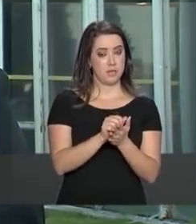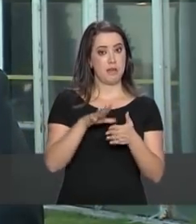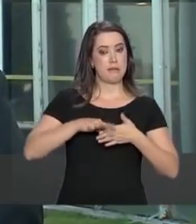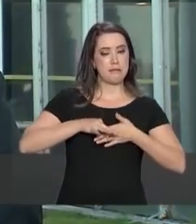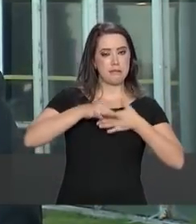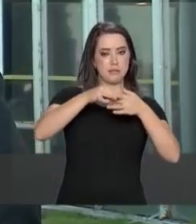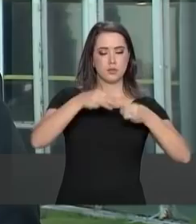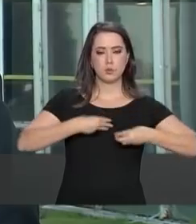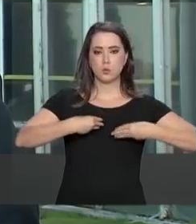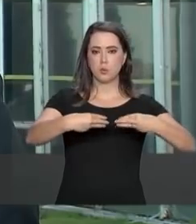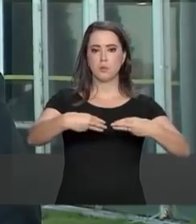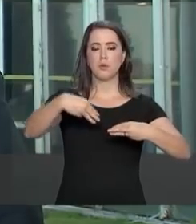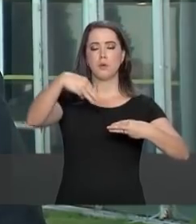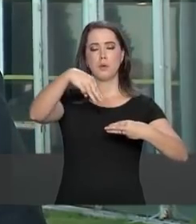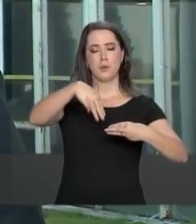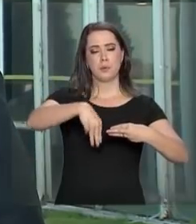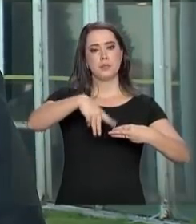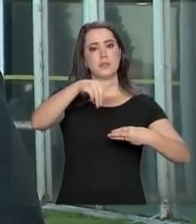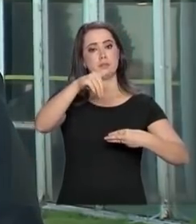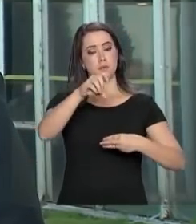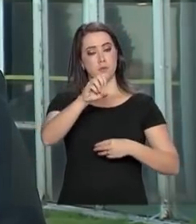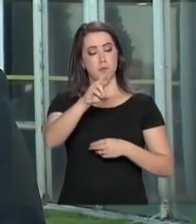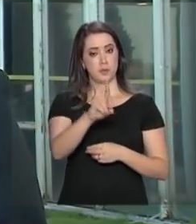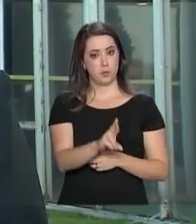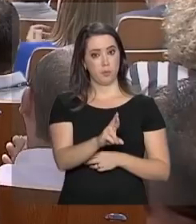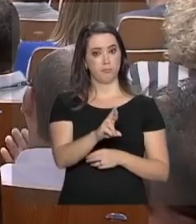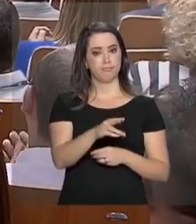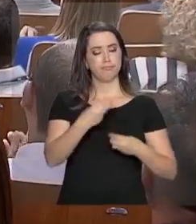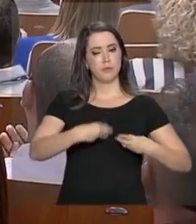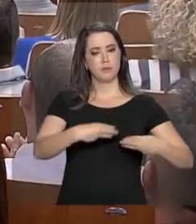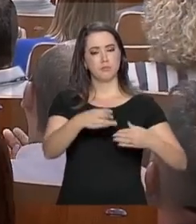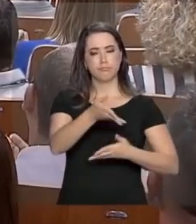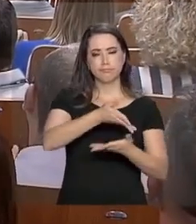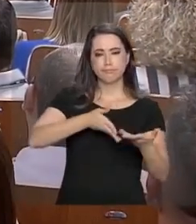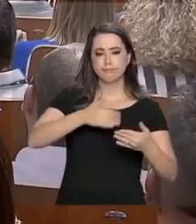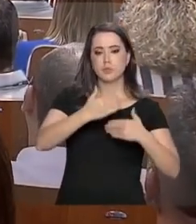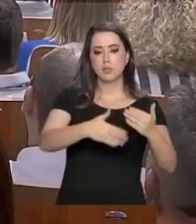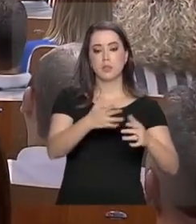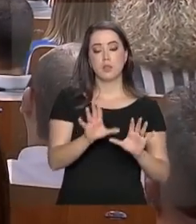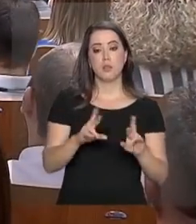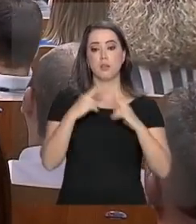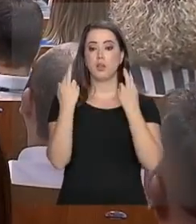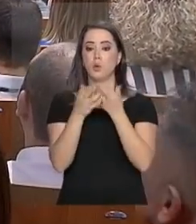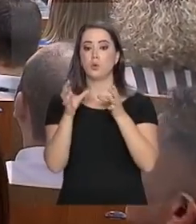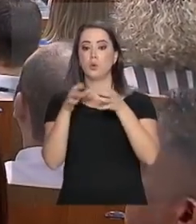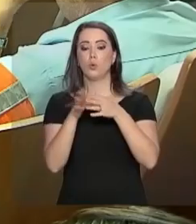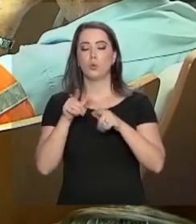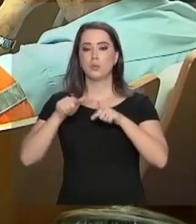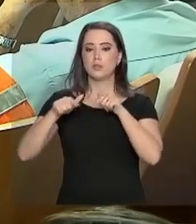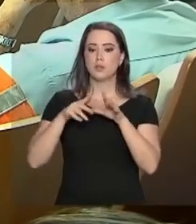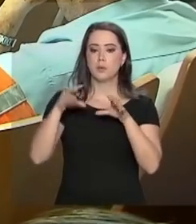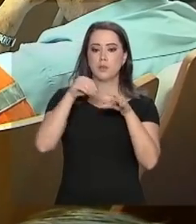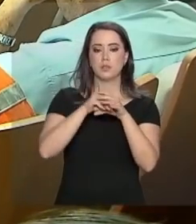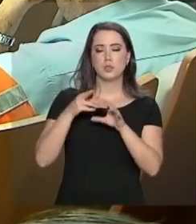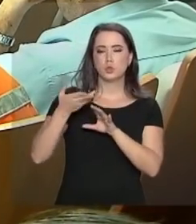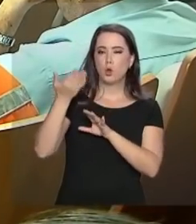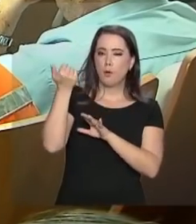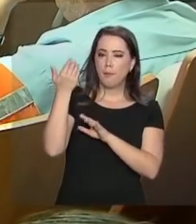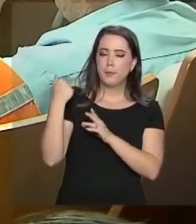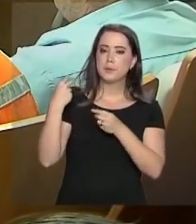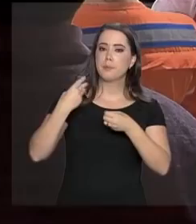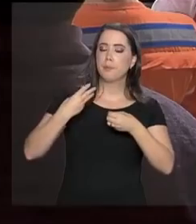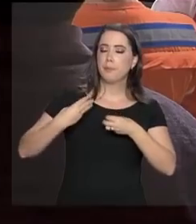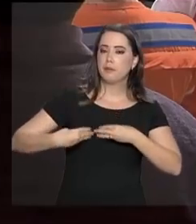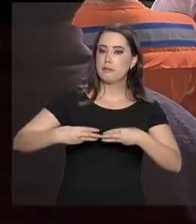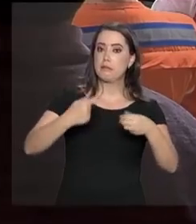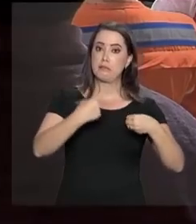Ministério do Desenvolvimento Regional, Gustavo Henrique Canuto reuniu os servidores e colaboradores dos antigos ministérios das